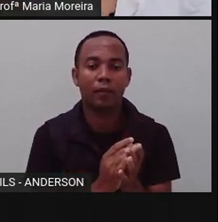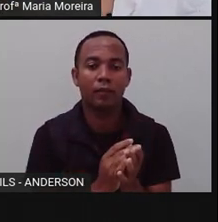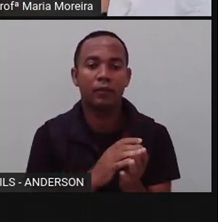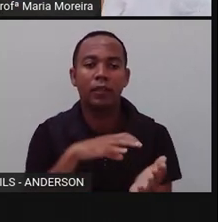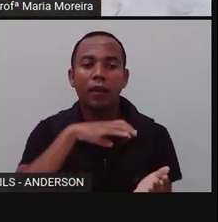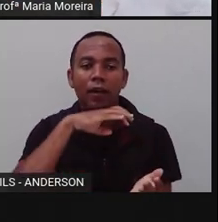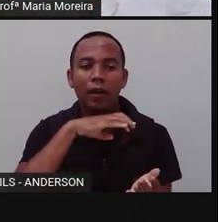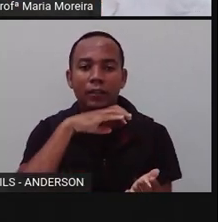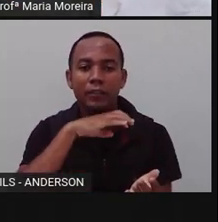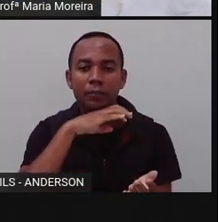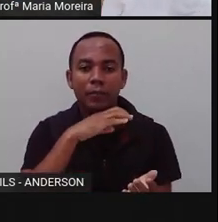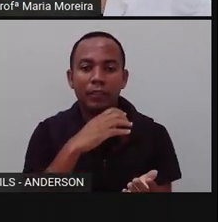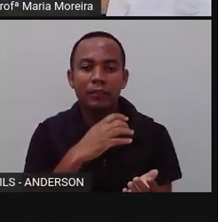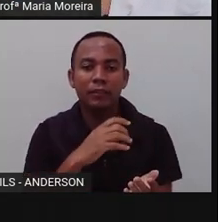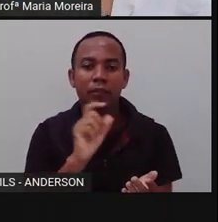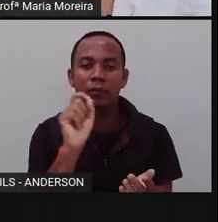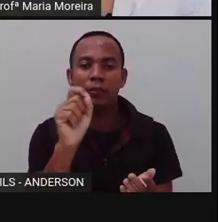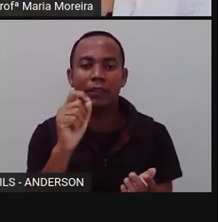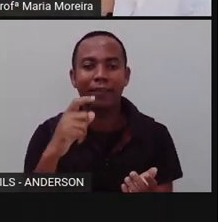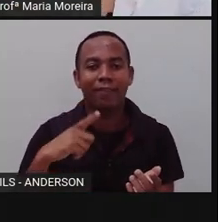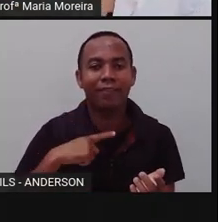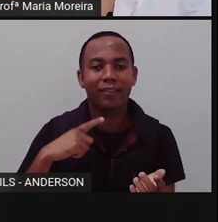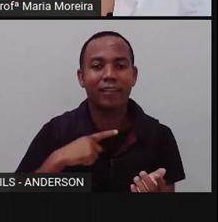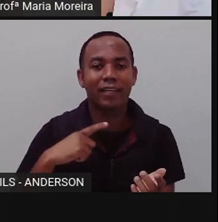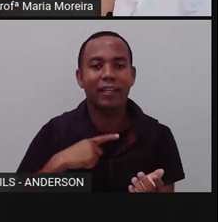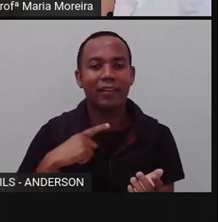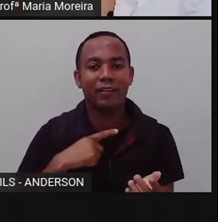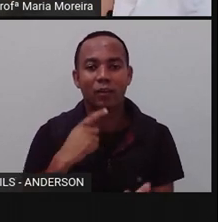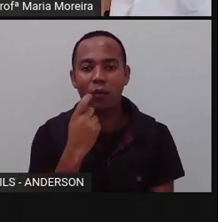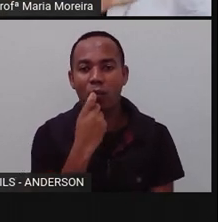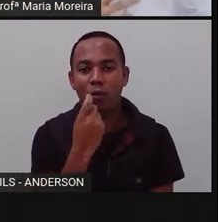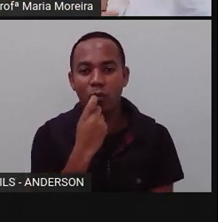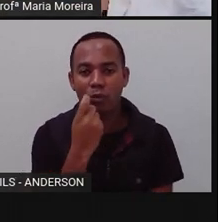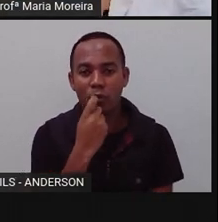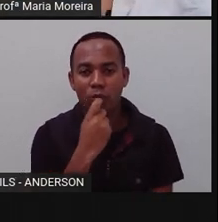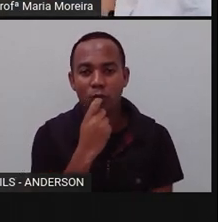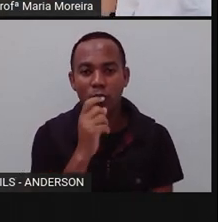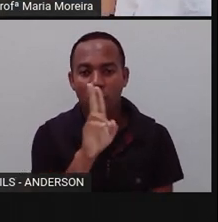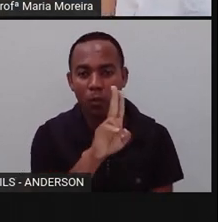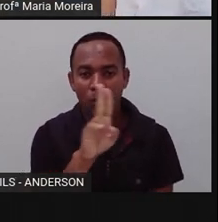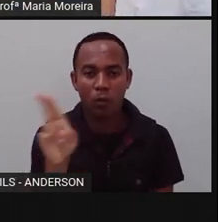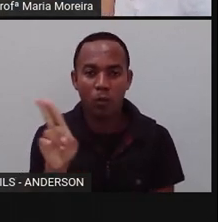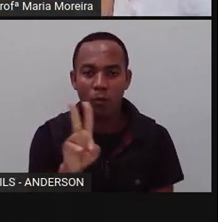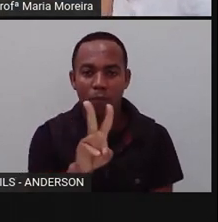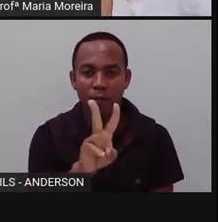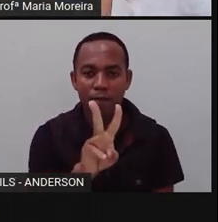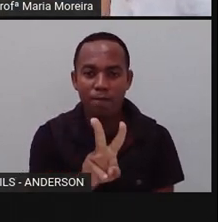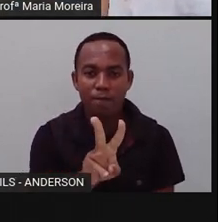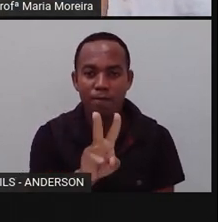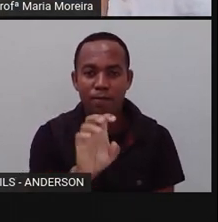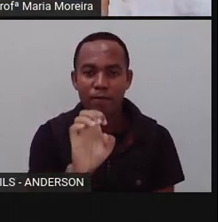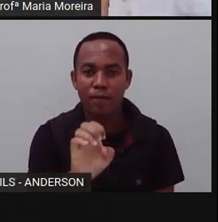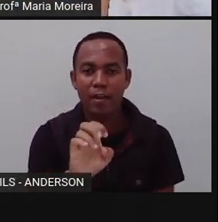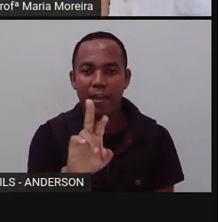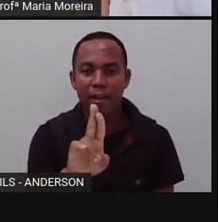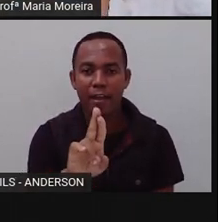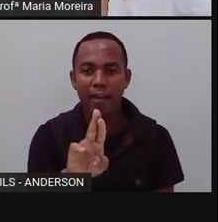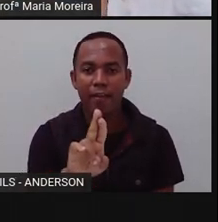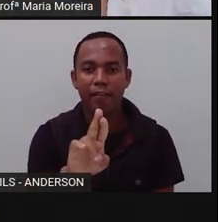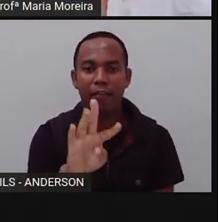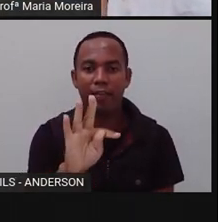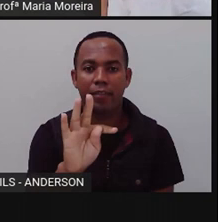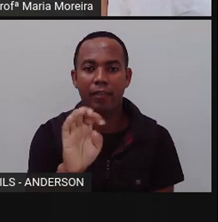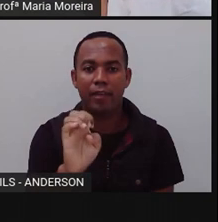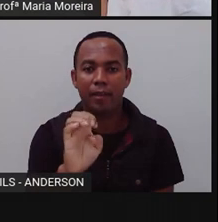vertebrados, porque eles possuem vertebras, ó, os ossos, eles vão ser